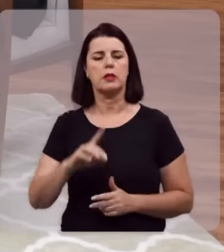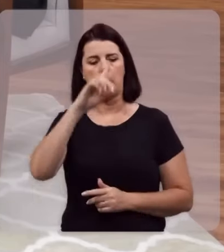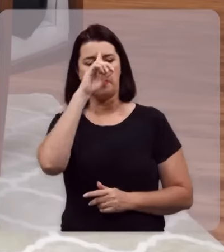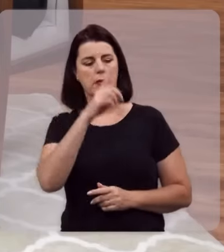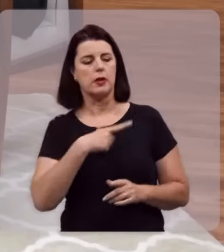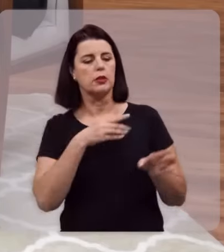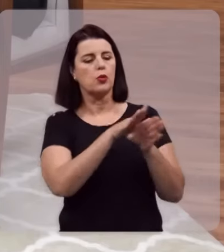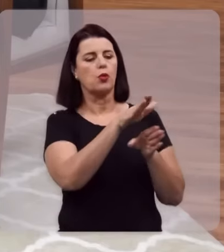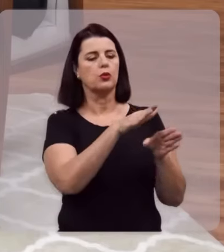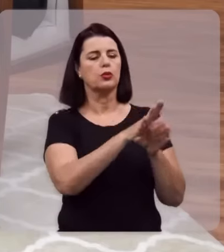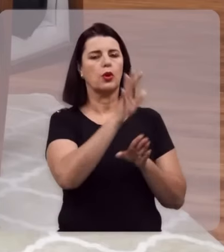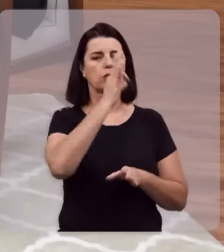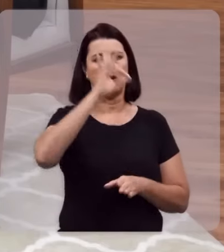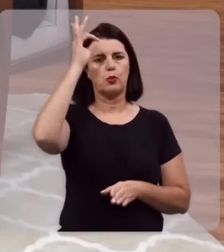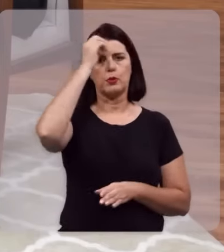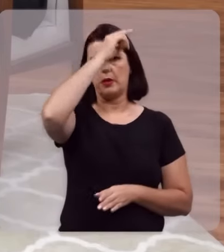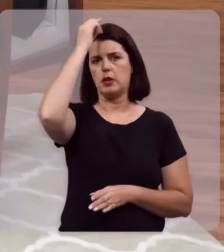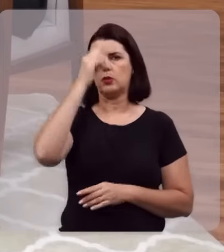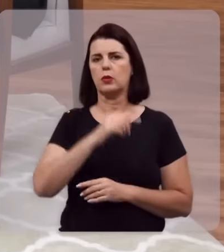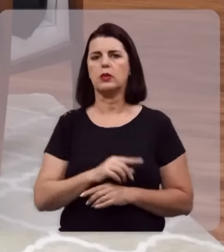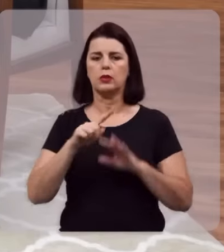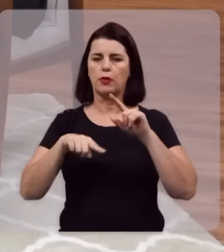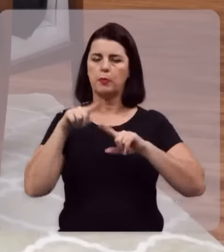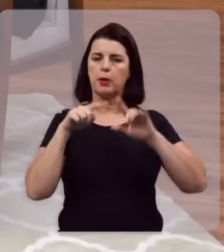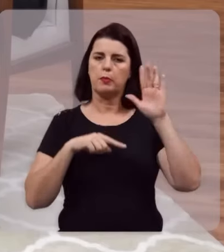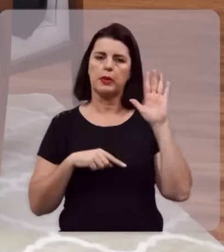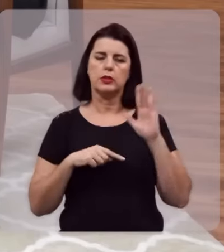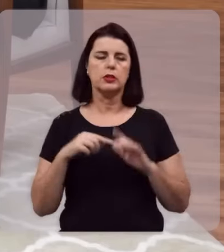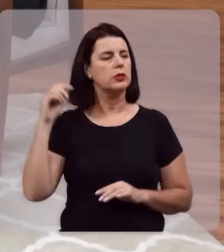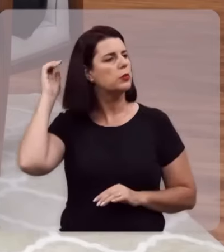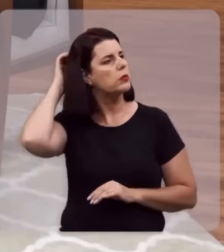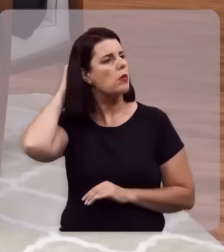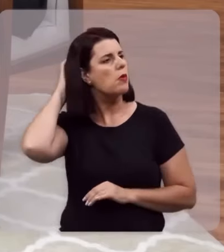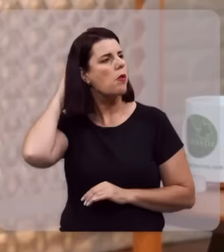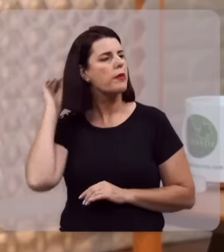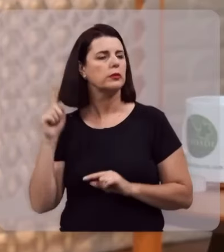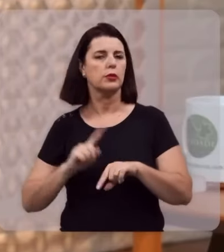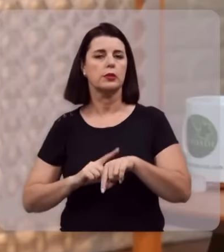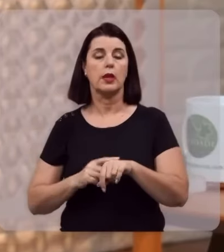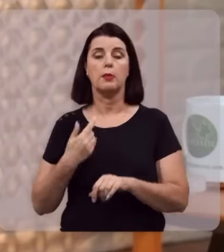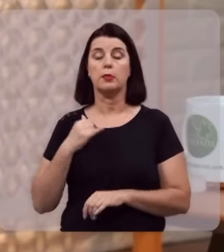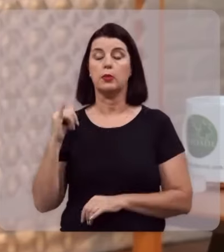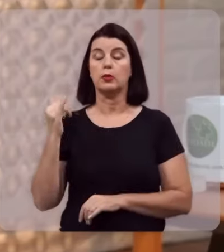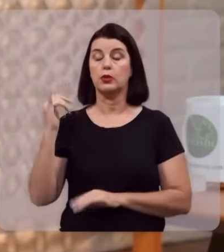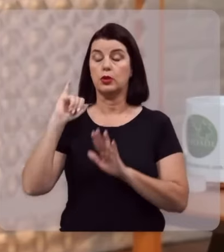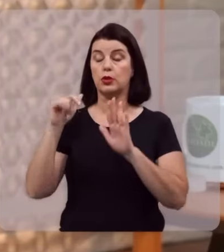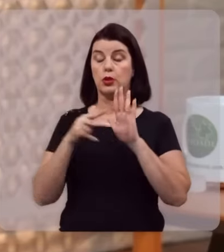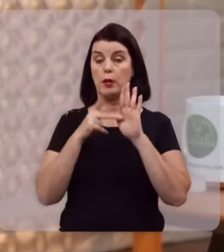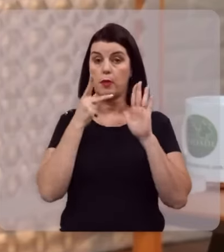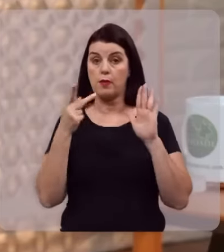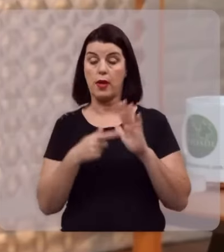sobre nós o Consolador, como você disse. Foi prometido, uma profecia ali ainda nos tempos de Joel.